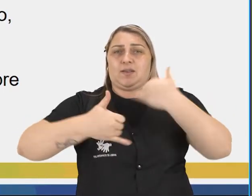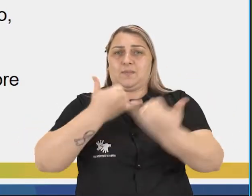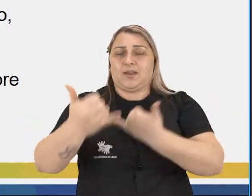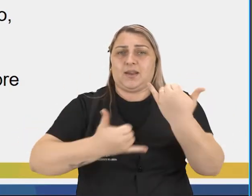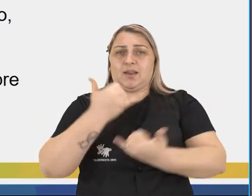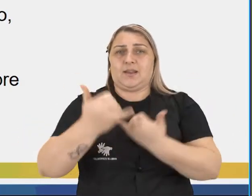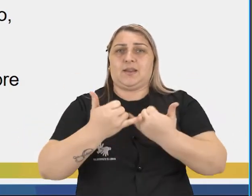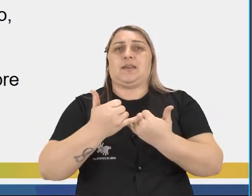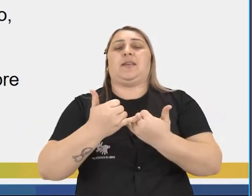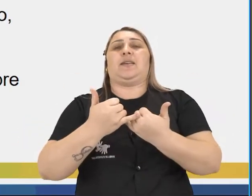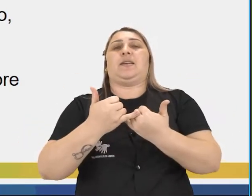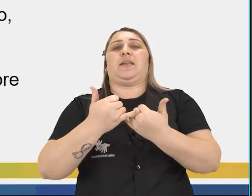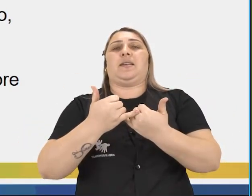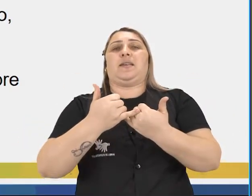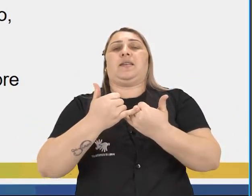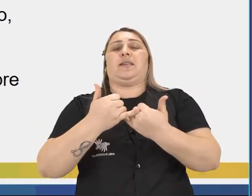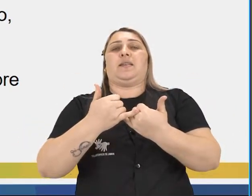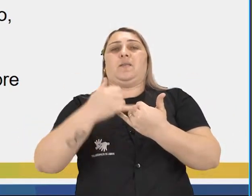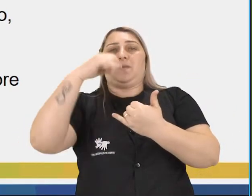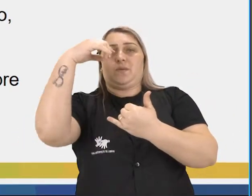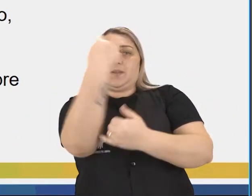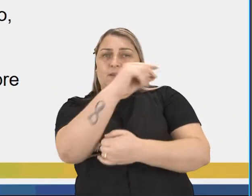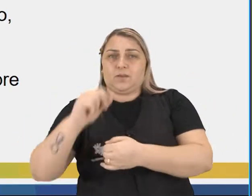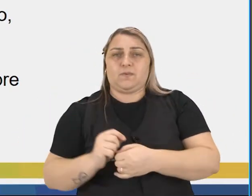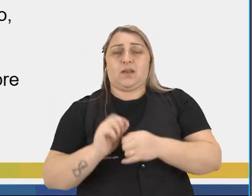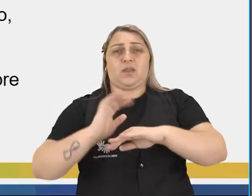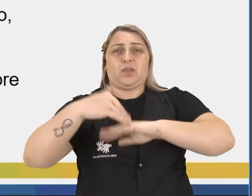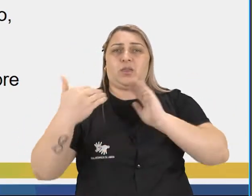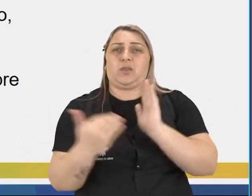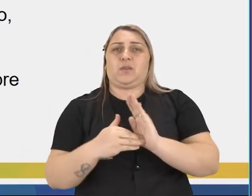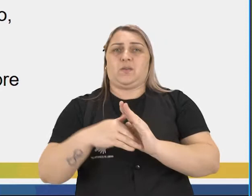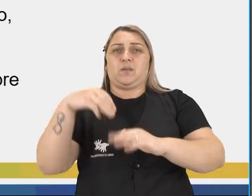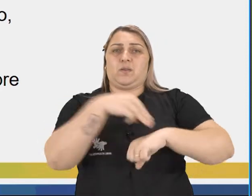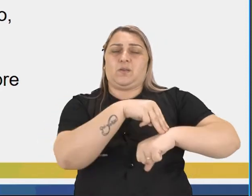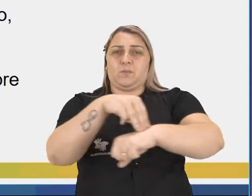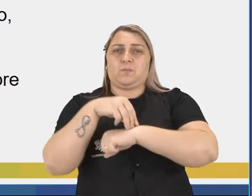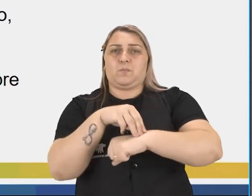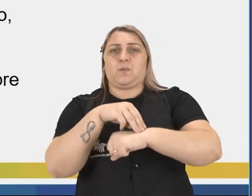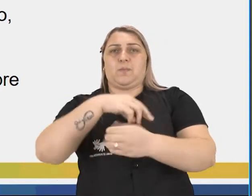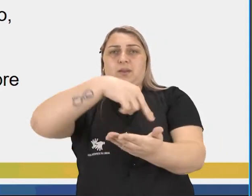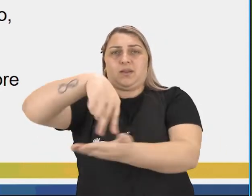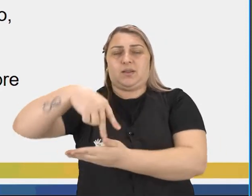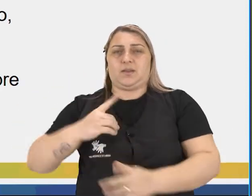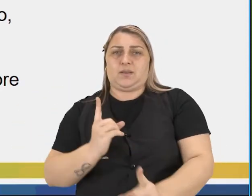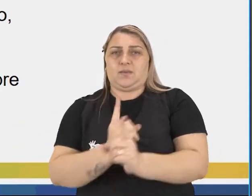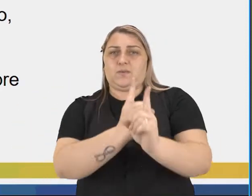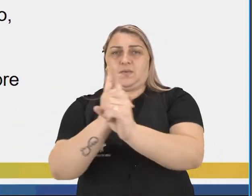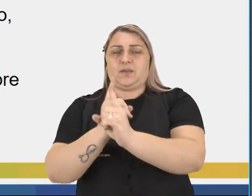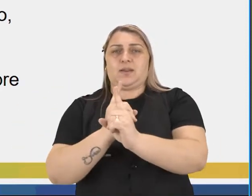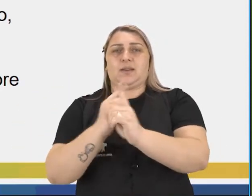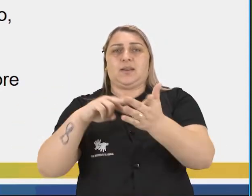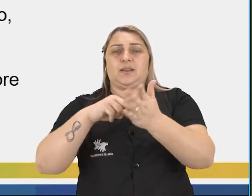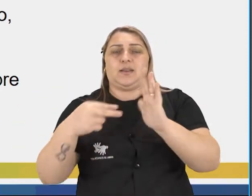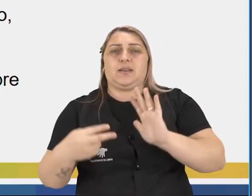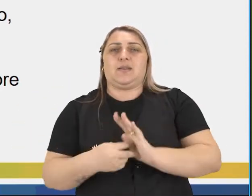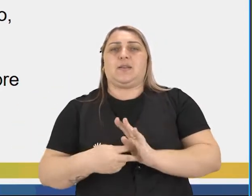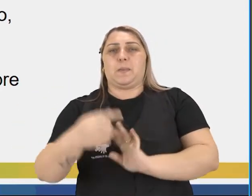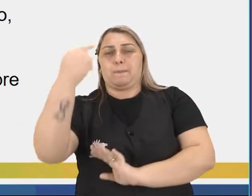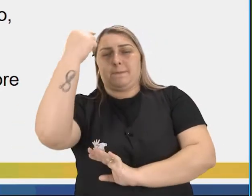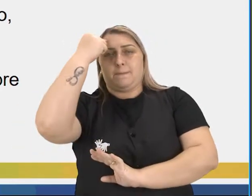e os rituais. Em todos esses momentos dançantes, encontramos significados e